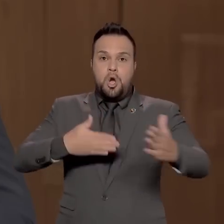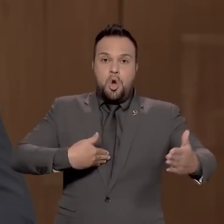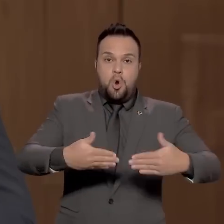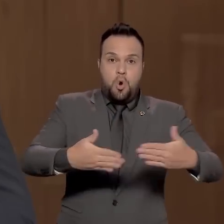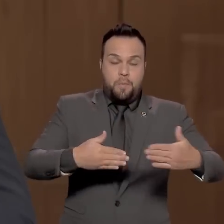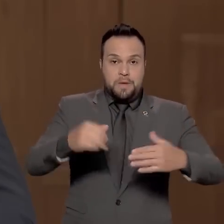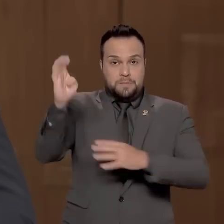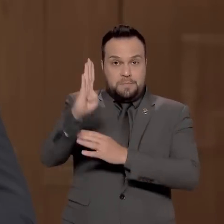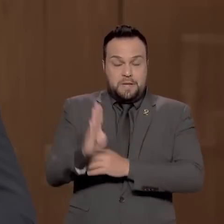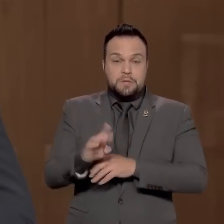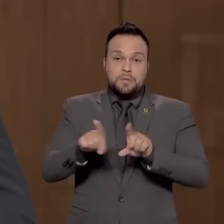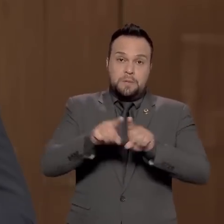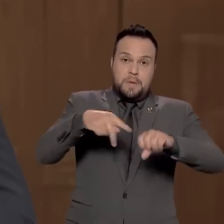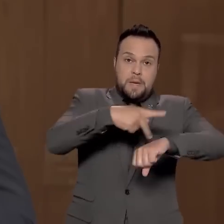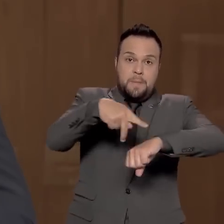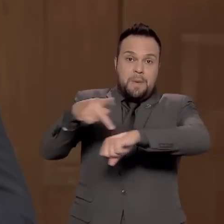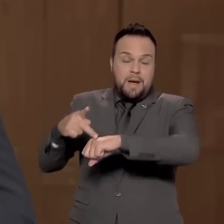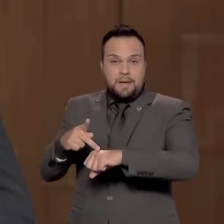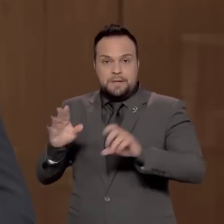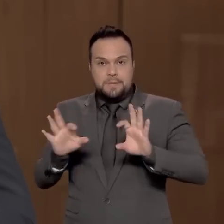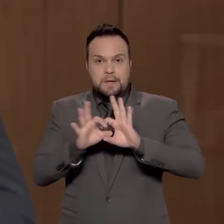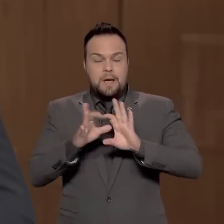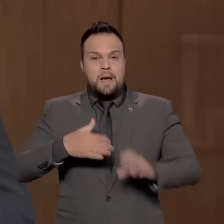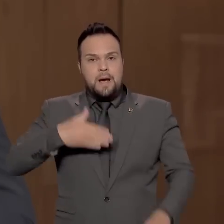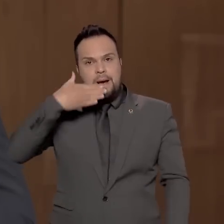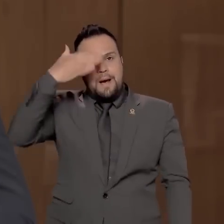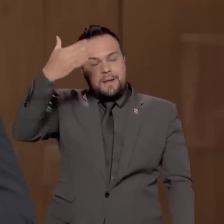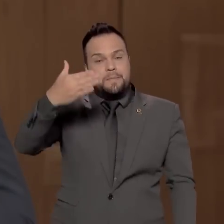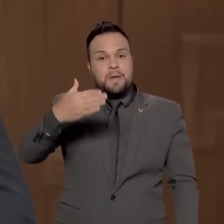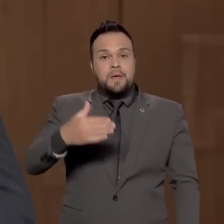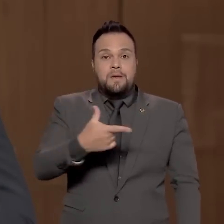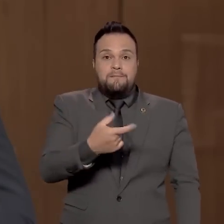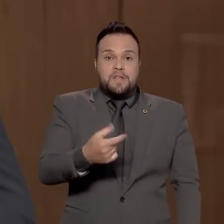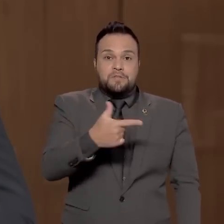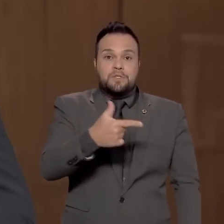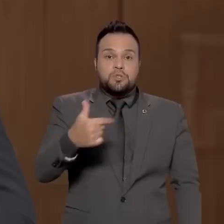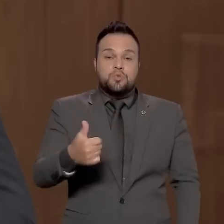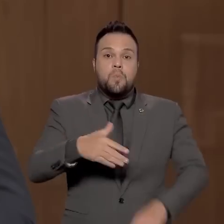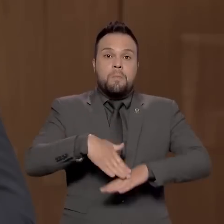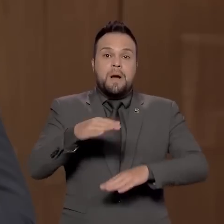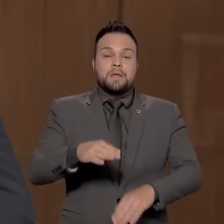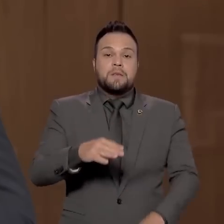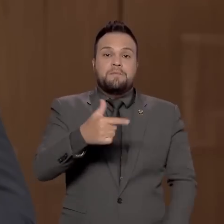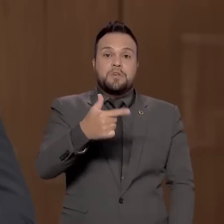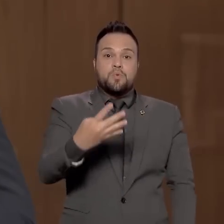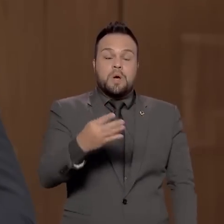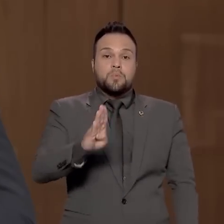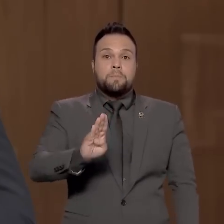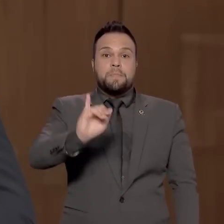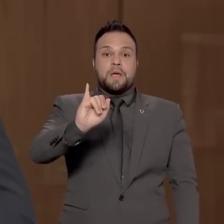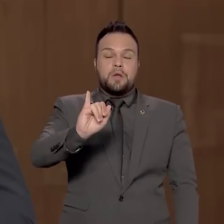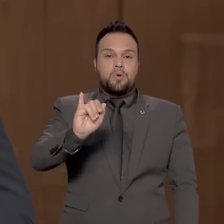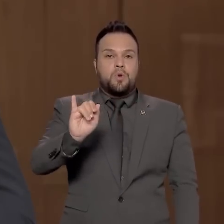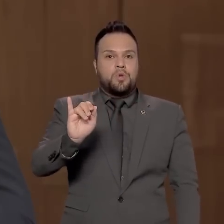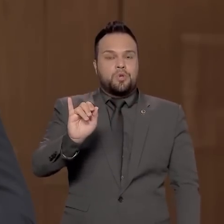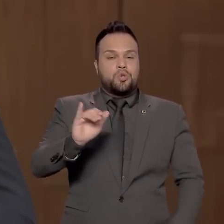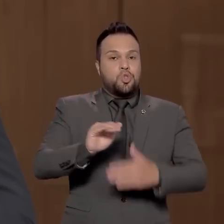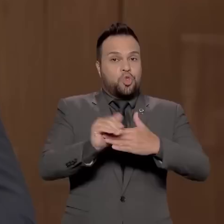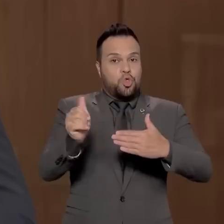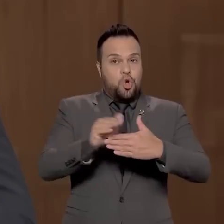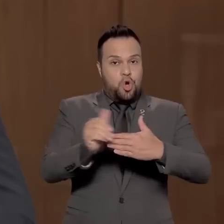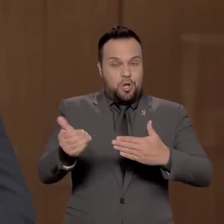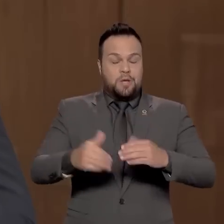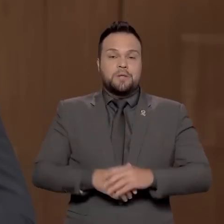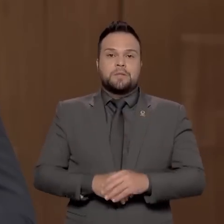Brasil e os países da Liga Árabe alcançou, em 2021, mais de US$ 24 bilhões, um recorde na série